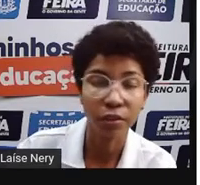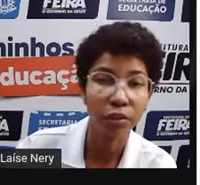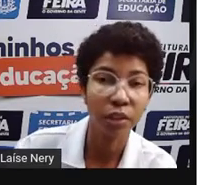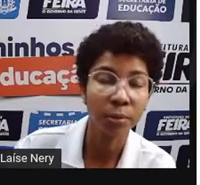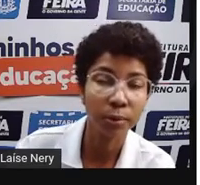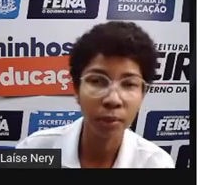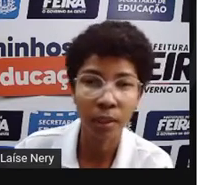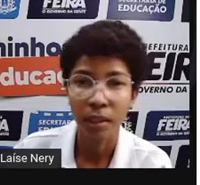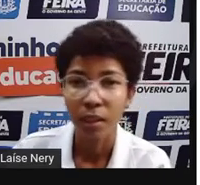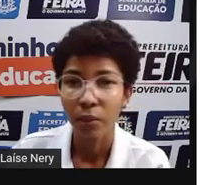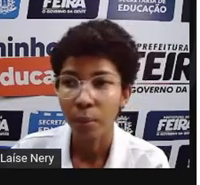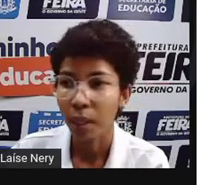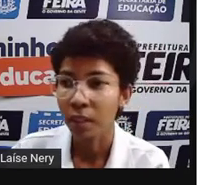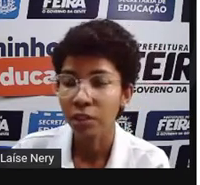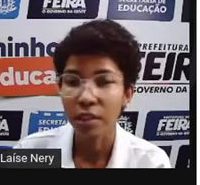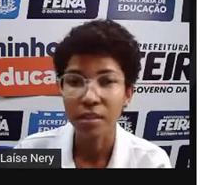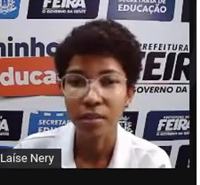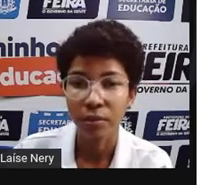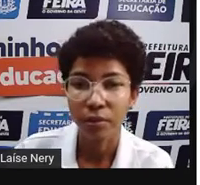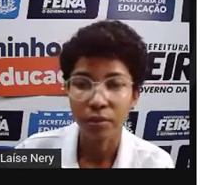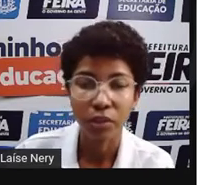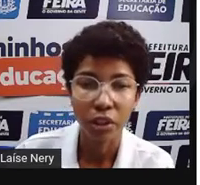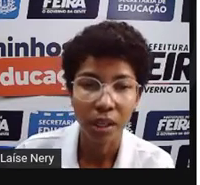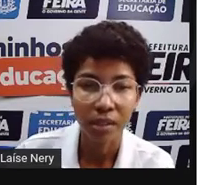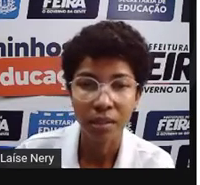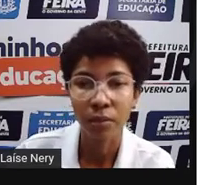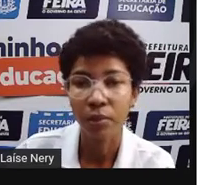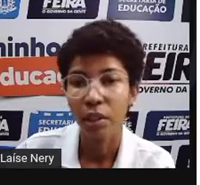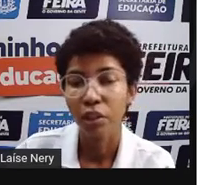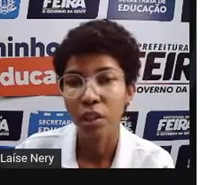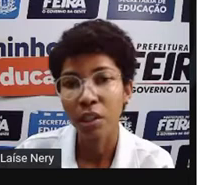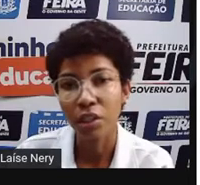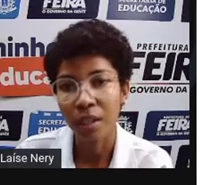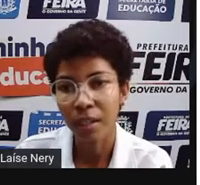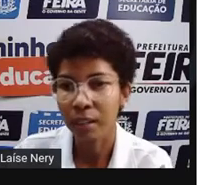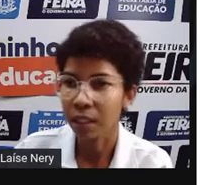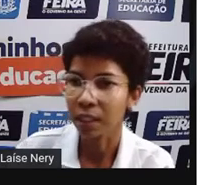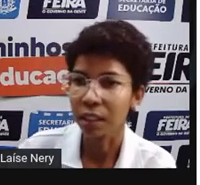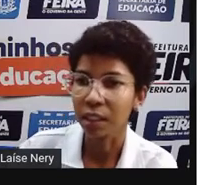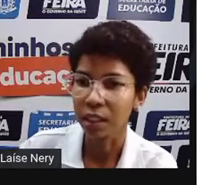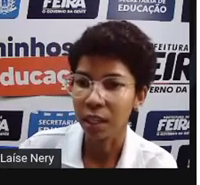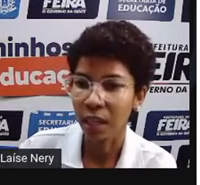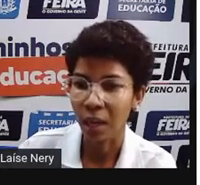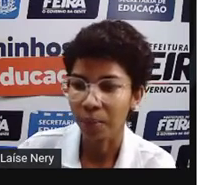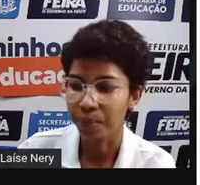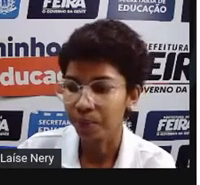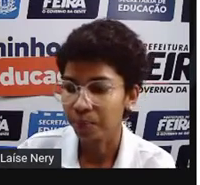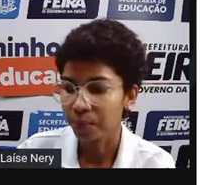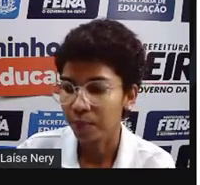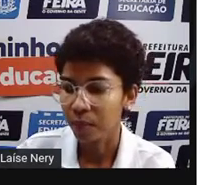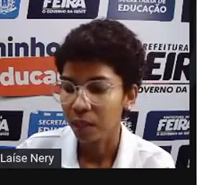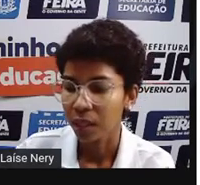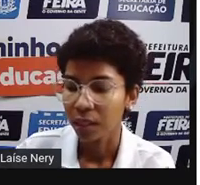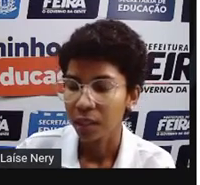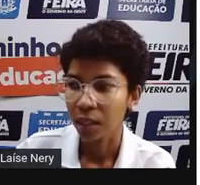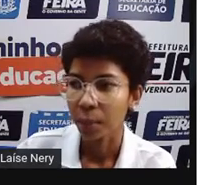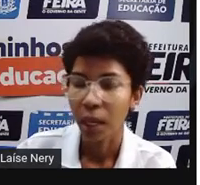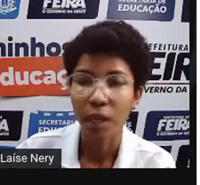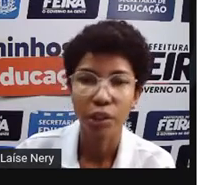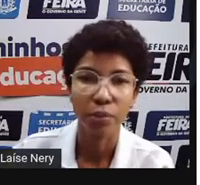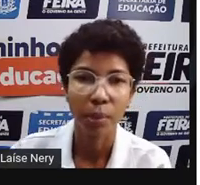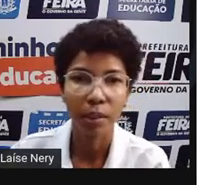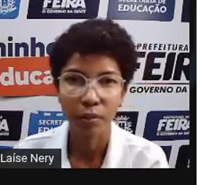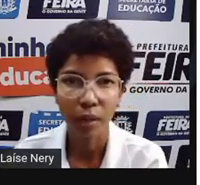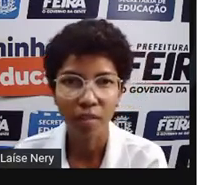vários. Nós temos uma pequena estação de geração de energia elétrica aqui, que é na